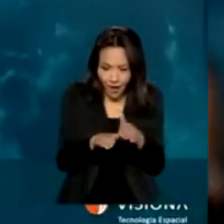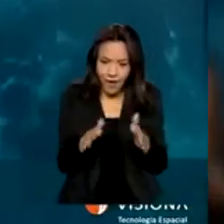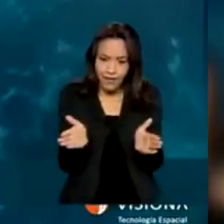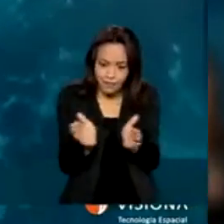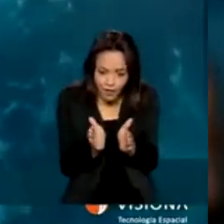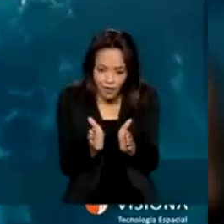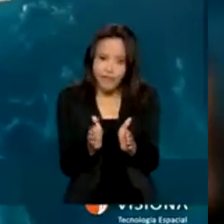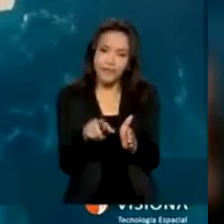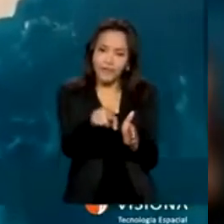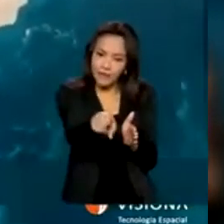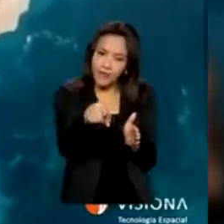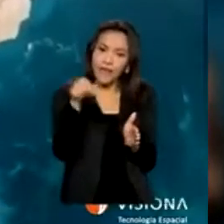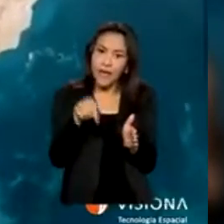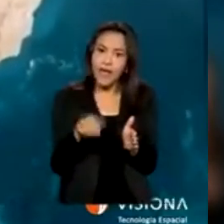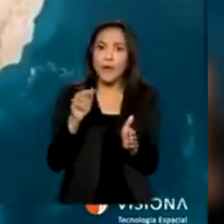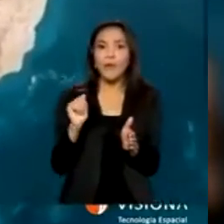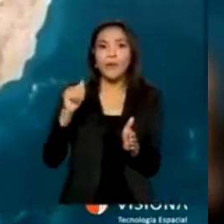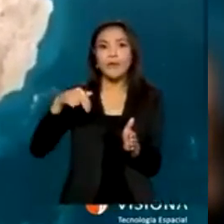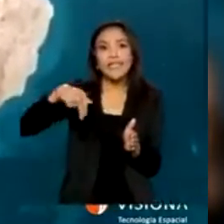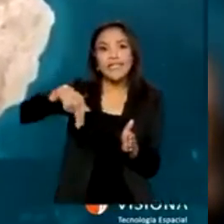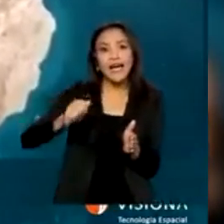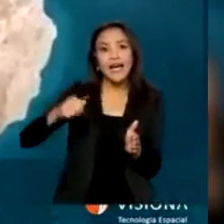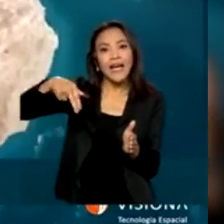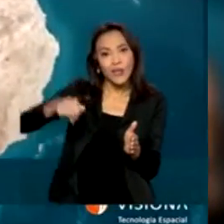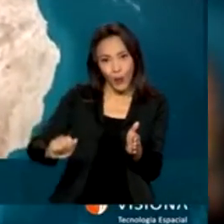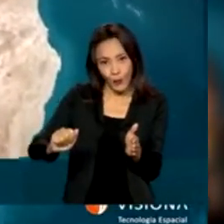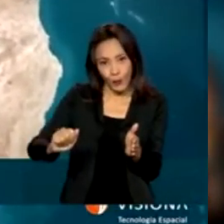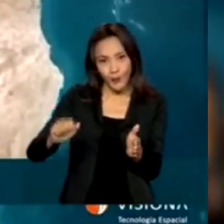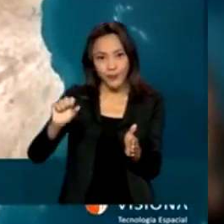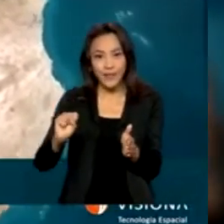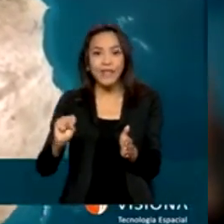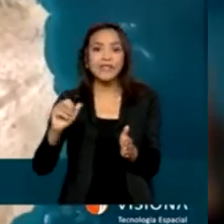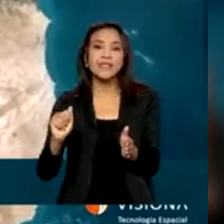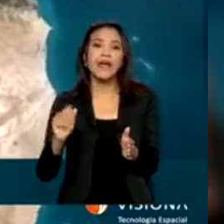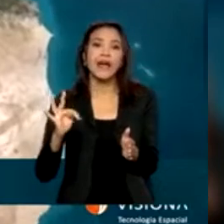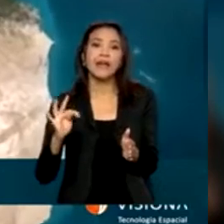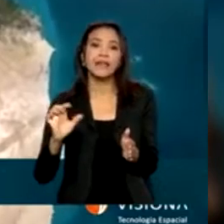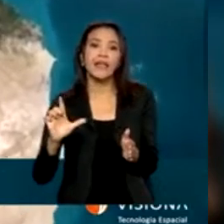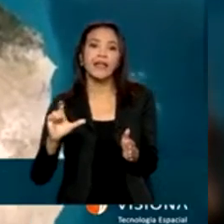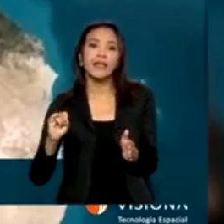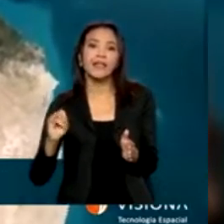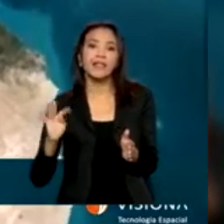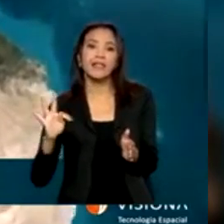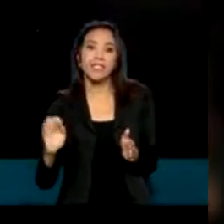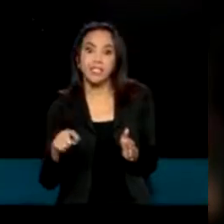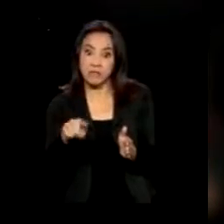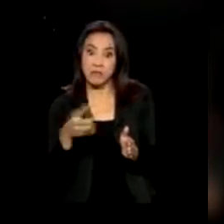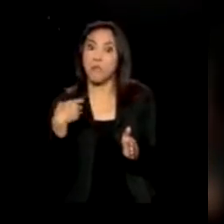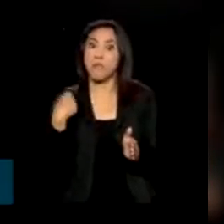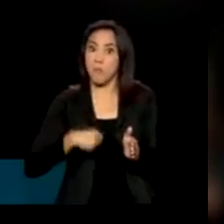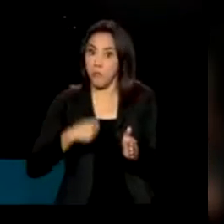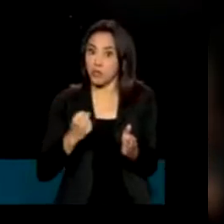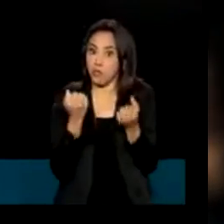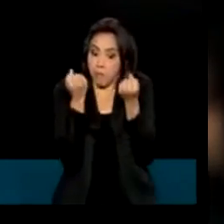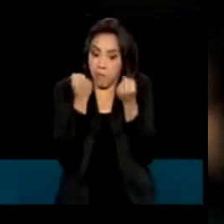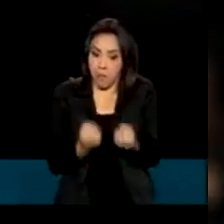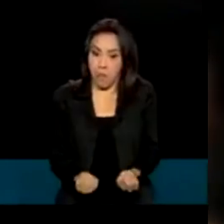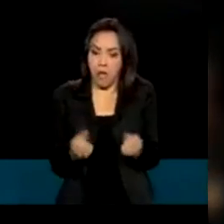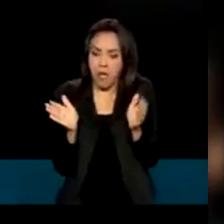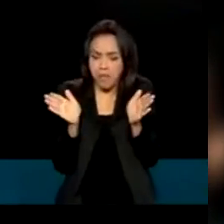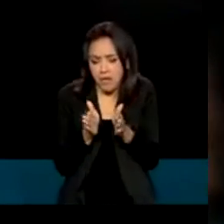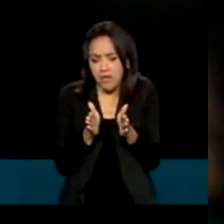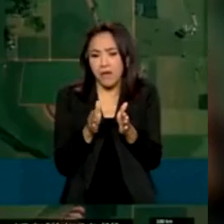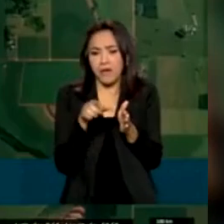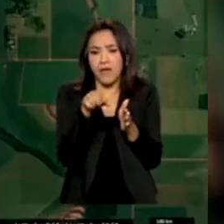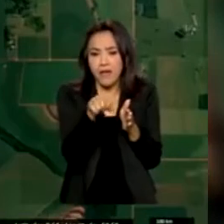é um nanossatélite, muito menor do que os satélites convencionais, que podem pesar toneladas. Apesar do porte pequeno,